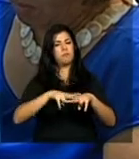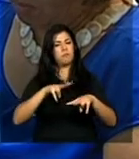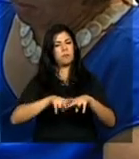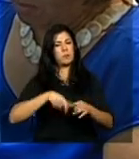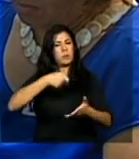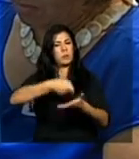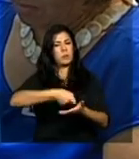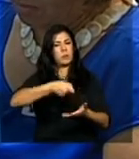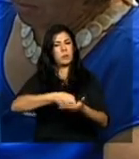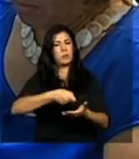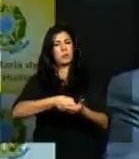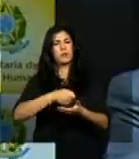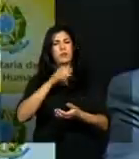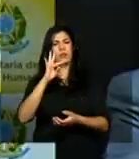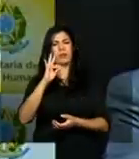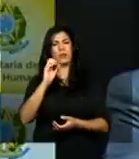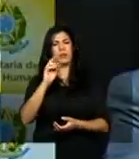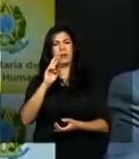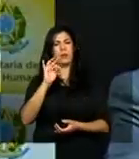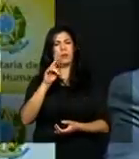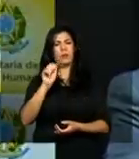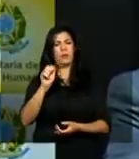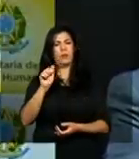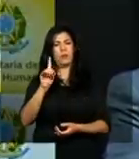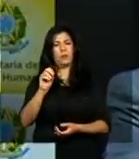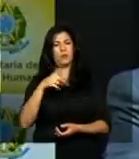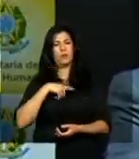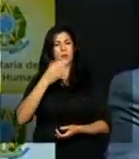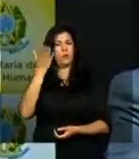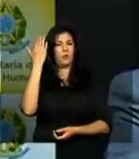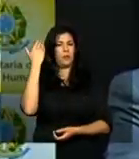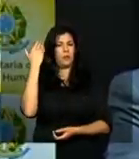na época da ditadura